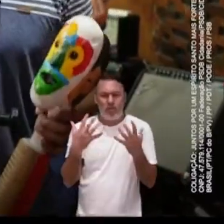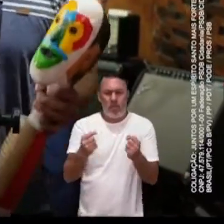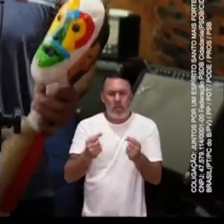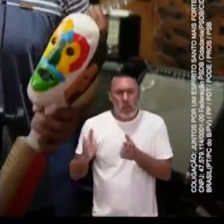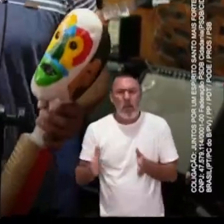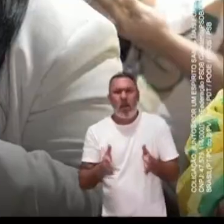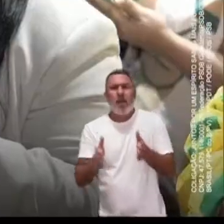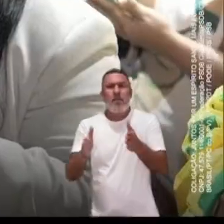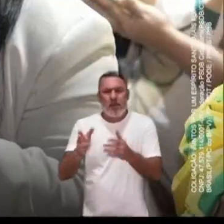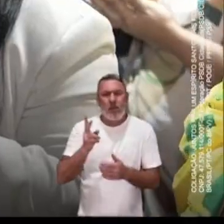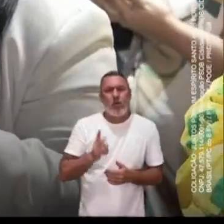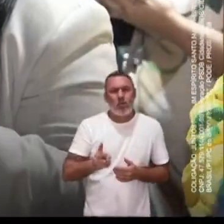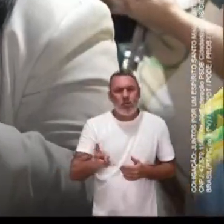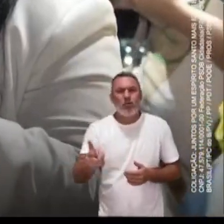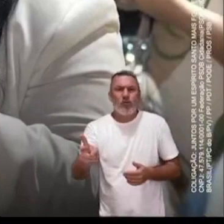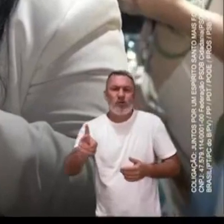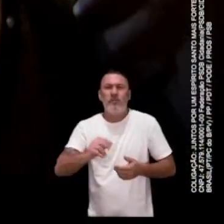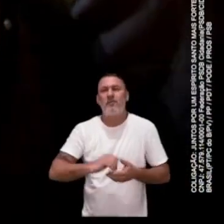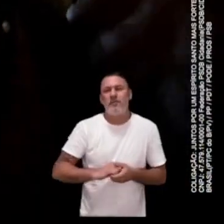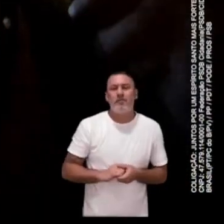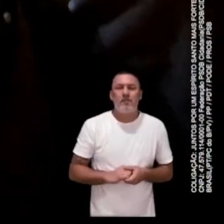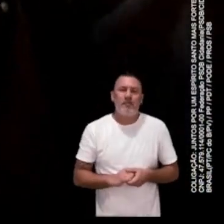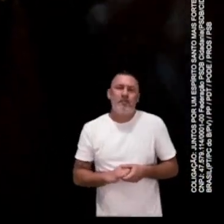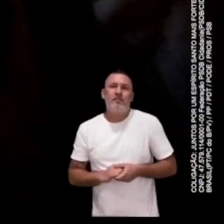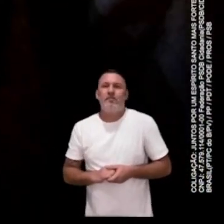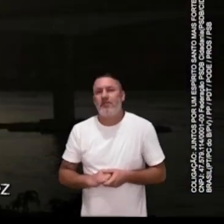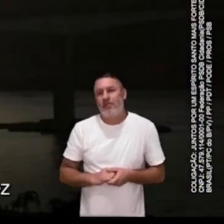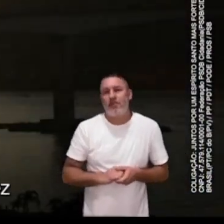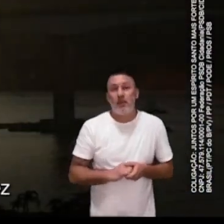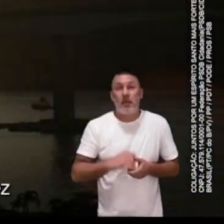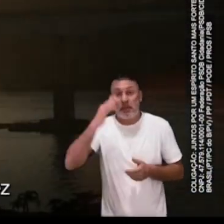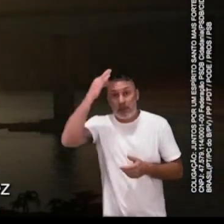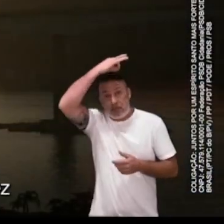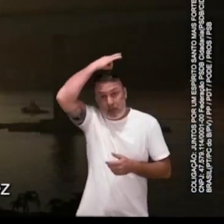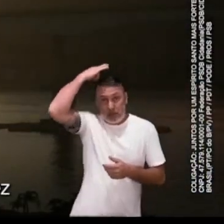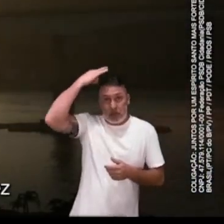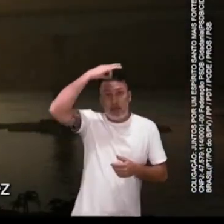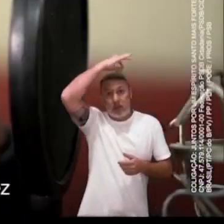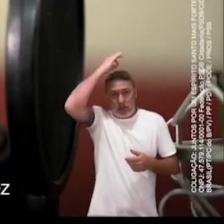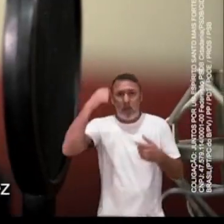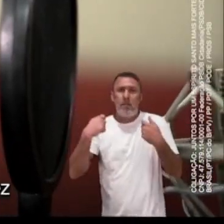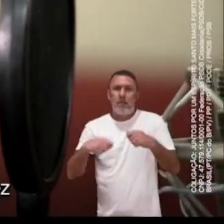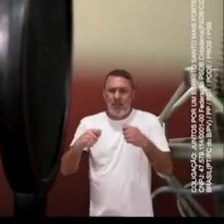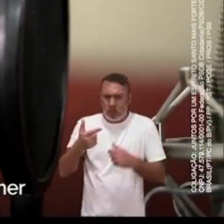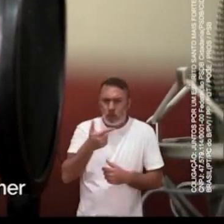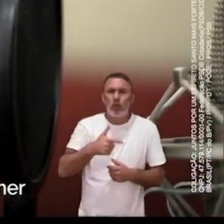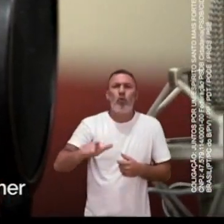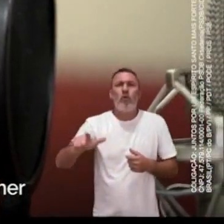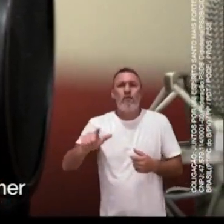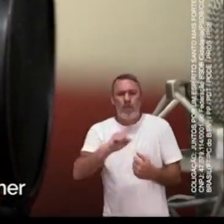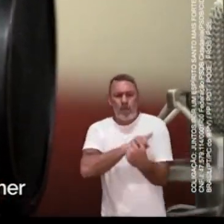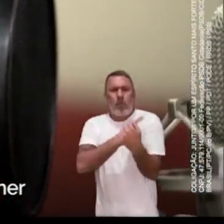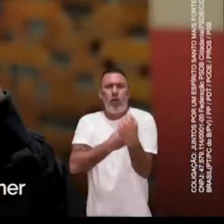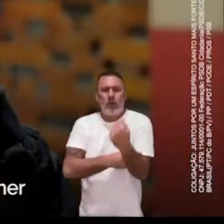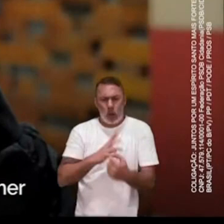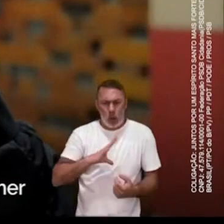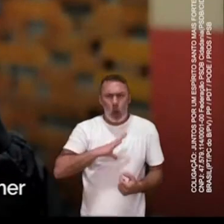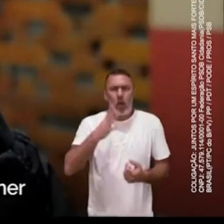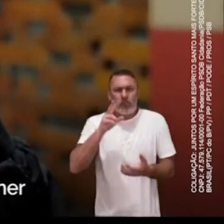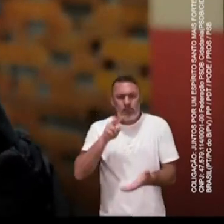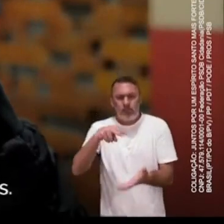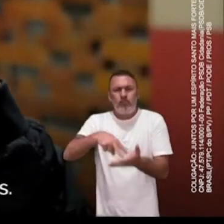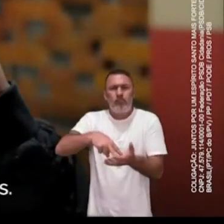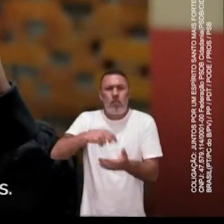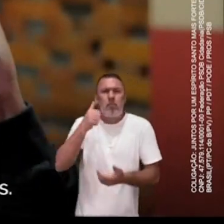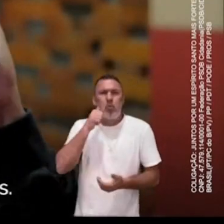vamos juntos caminhar. O Espírito Santo precisa mais uma vez da força e da garra coragem